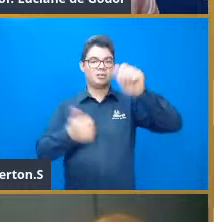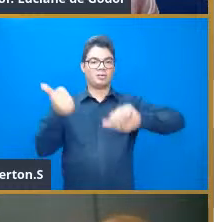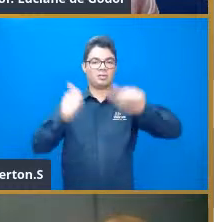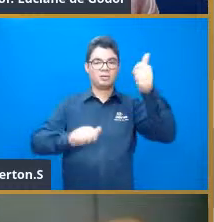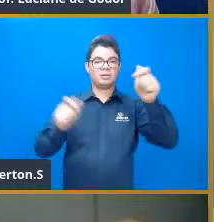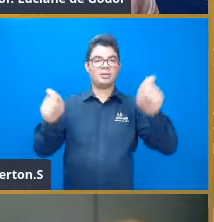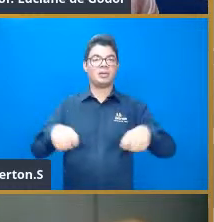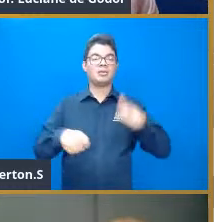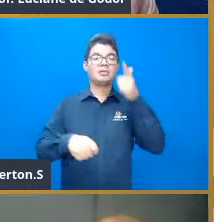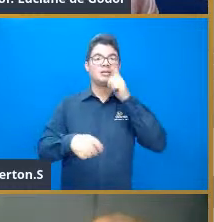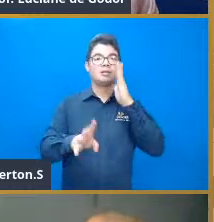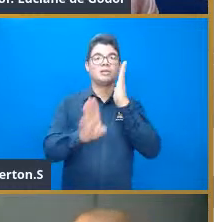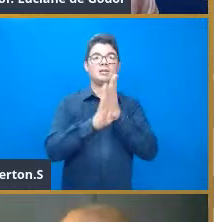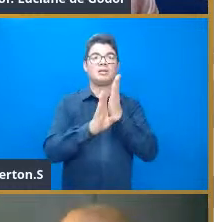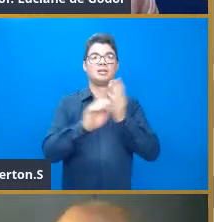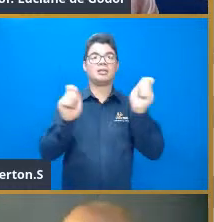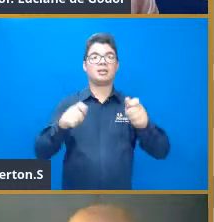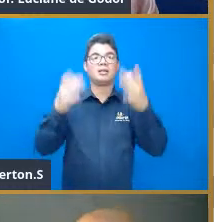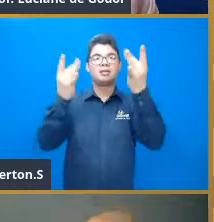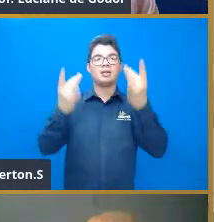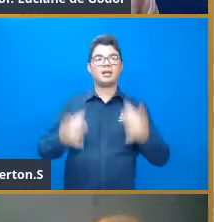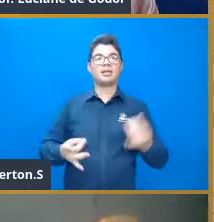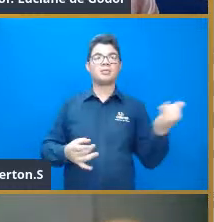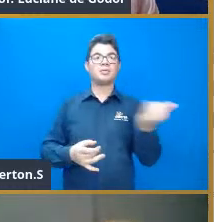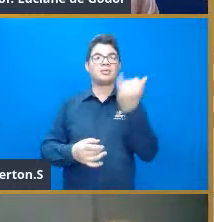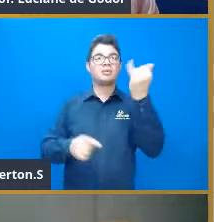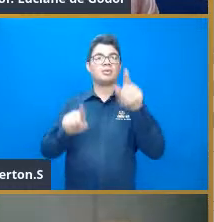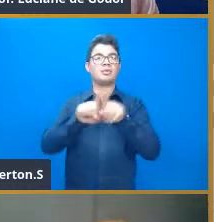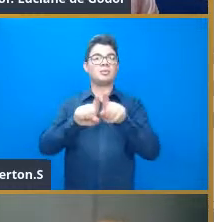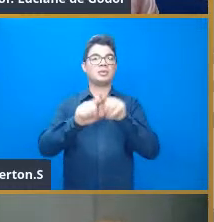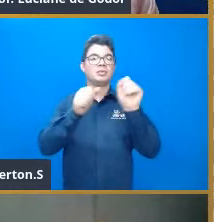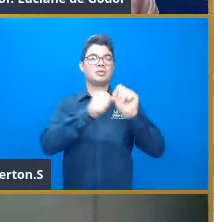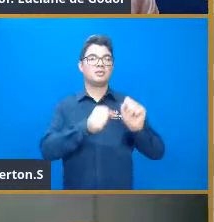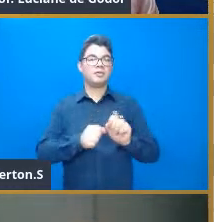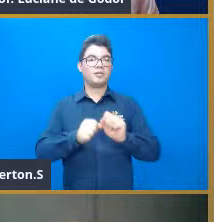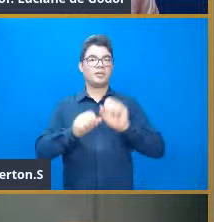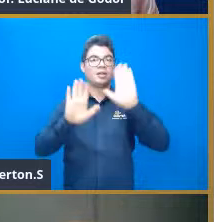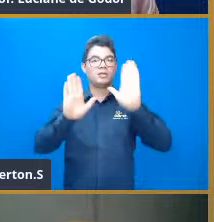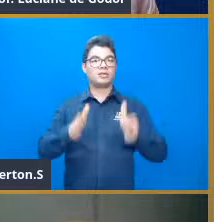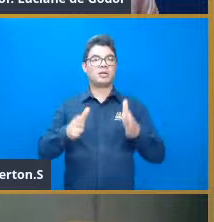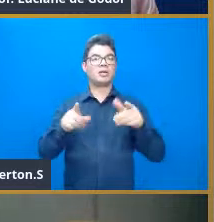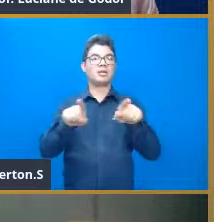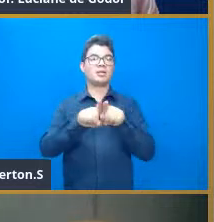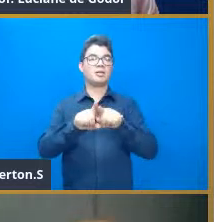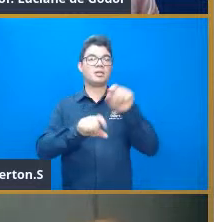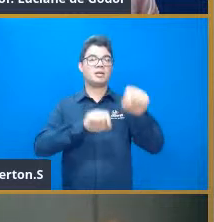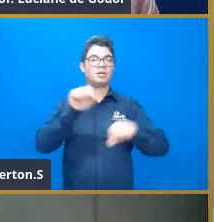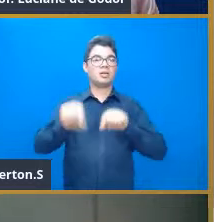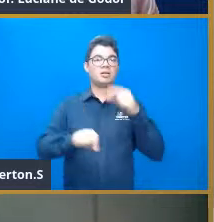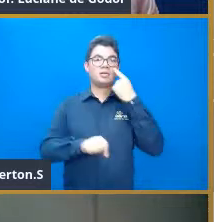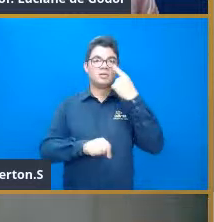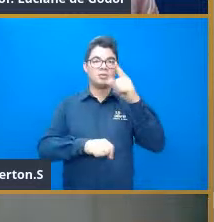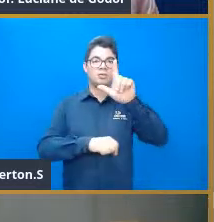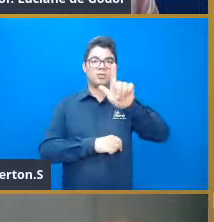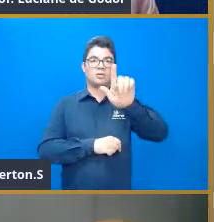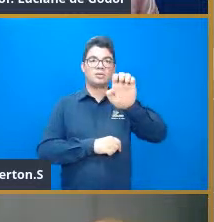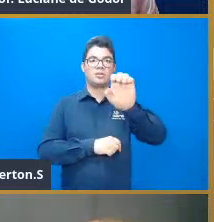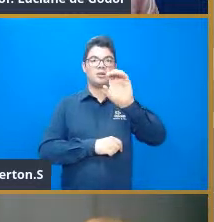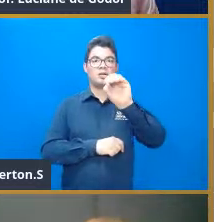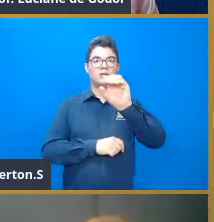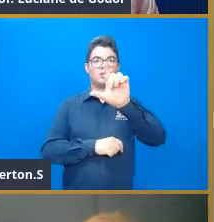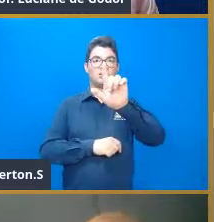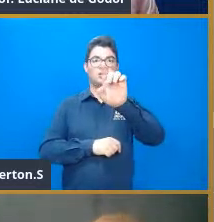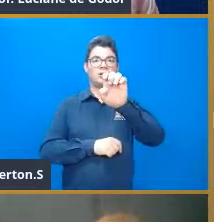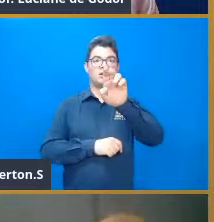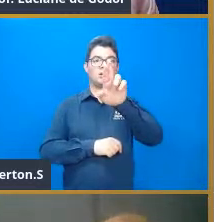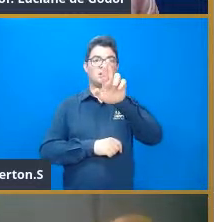exponencial, e aqui um detalhe importante, né, lembra que quando a gente fez a regressão exponencial, nós usamos o geogébra, e aqui a gente obteve a